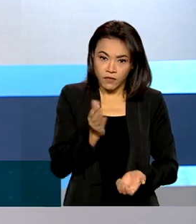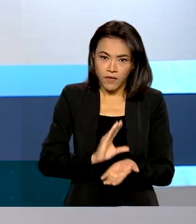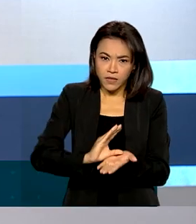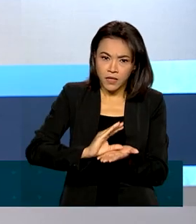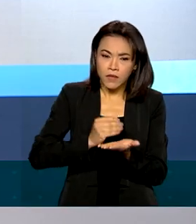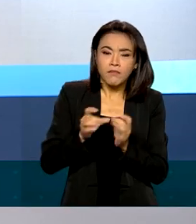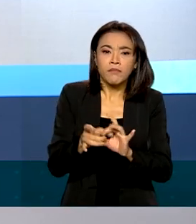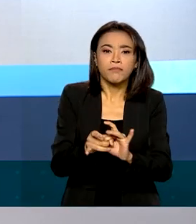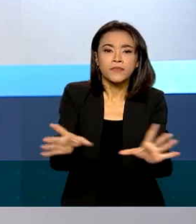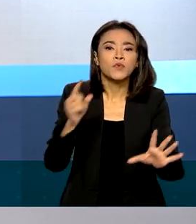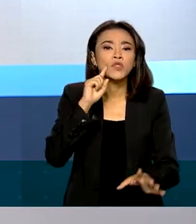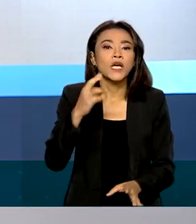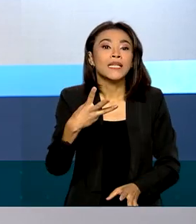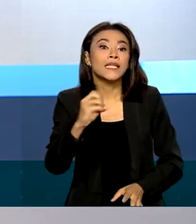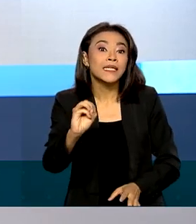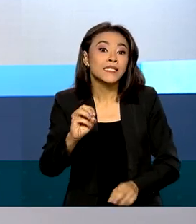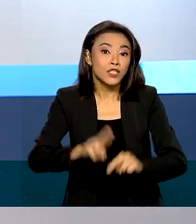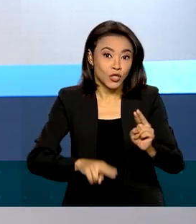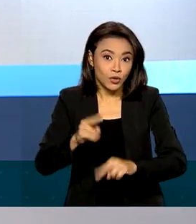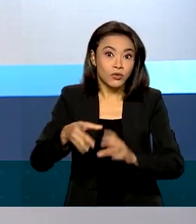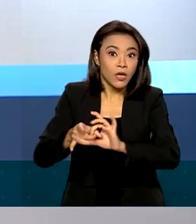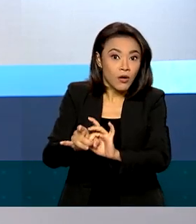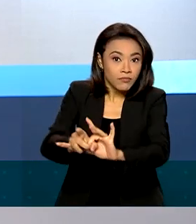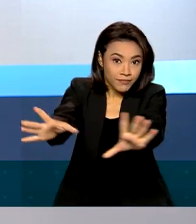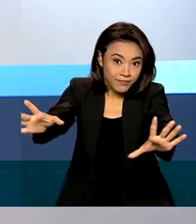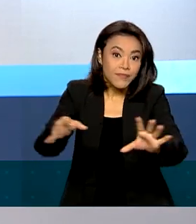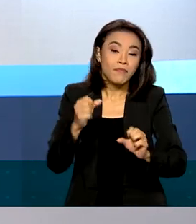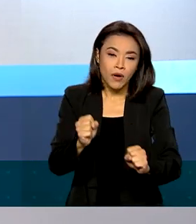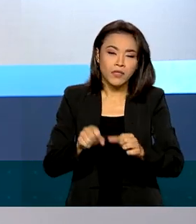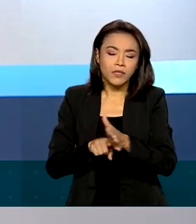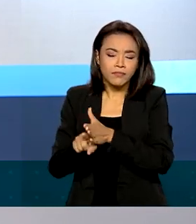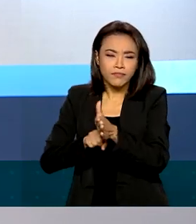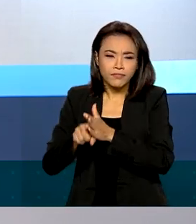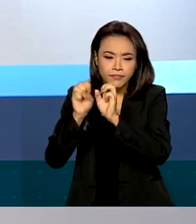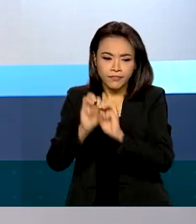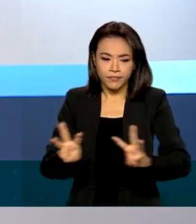em 30 de junho. A consulta pode ser feita na página da Receita Federal na internet.